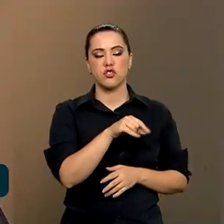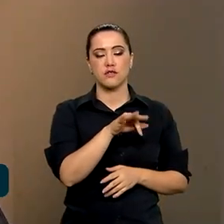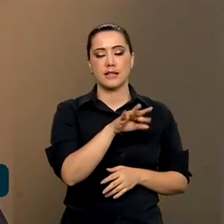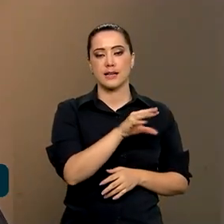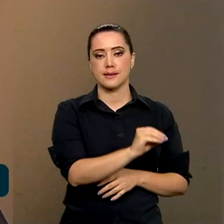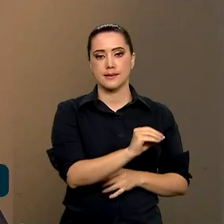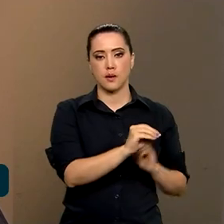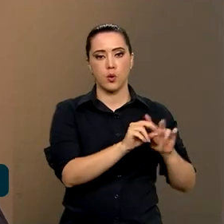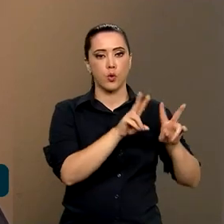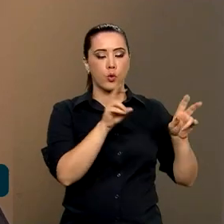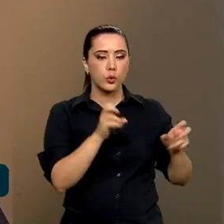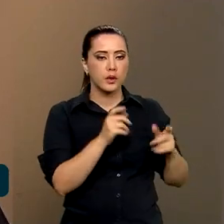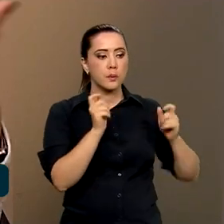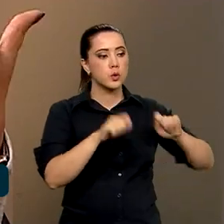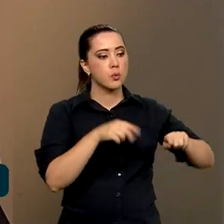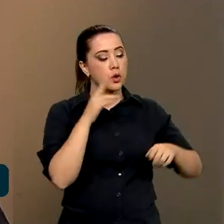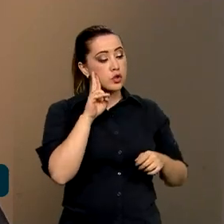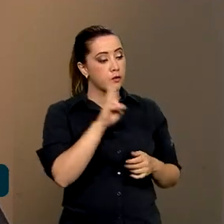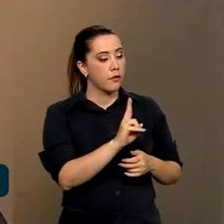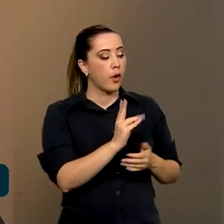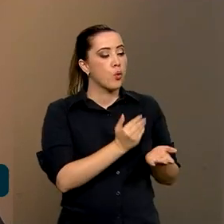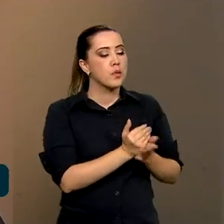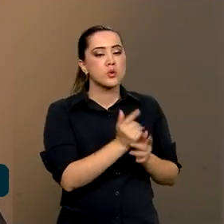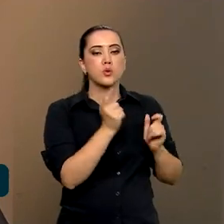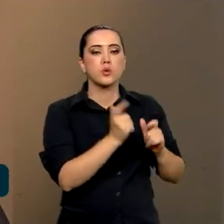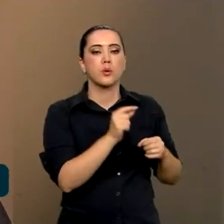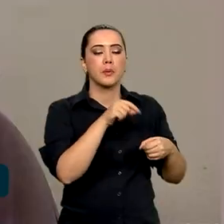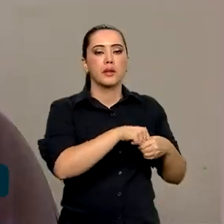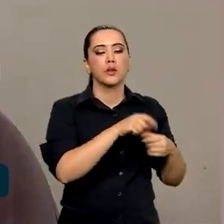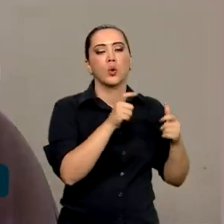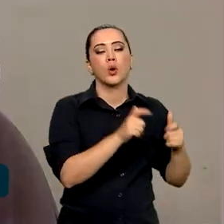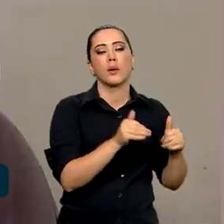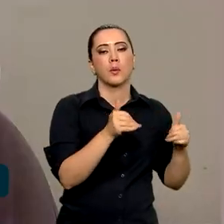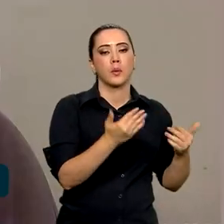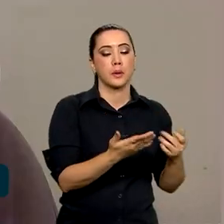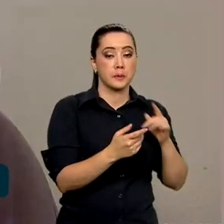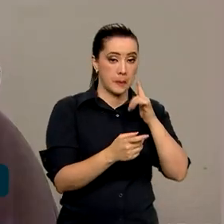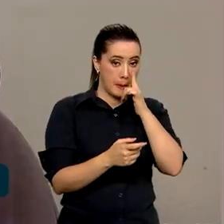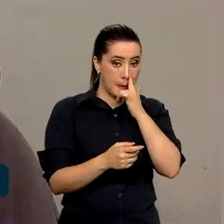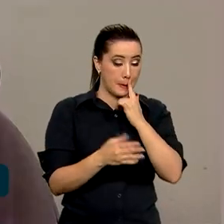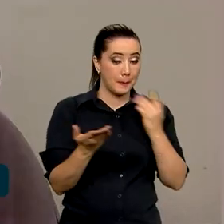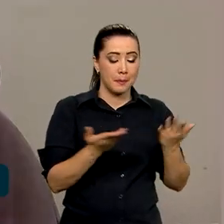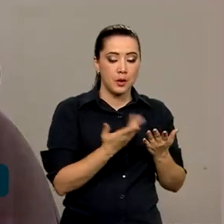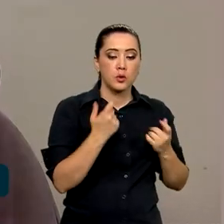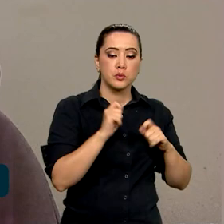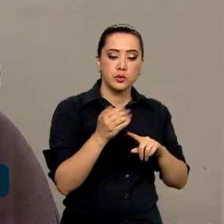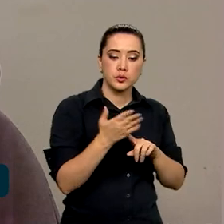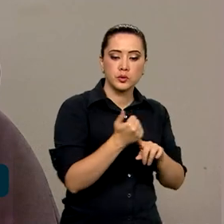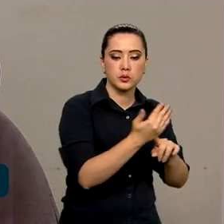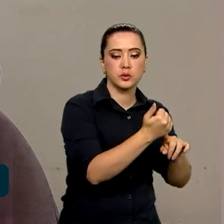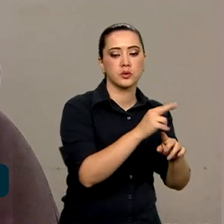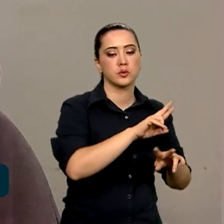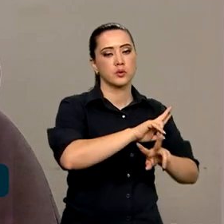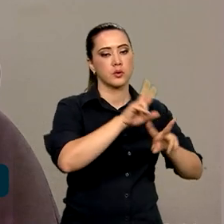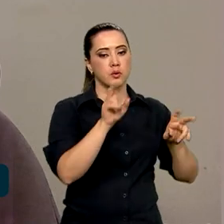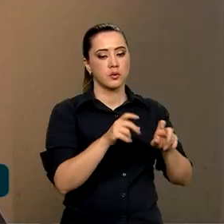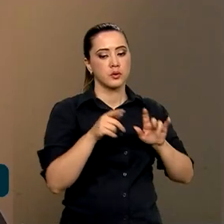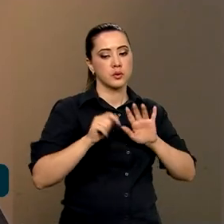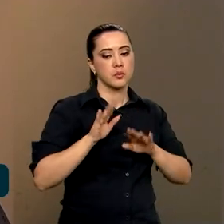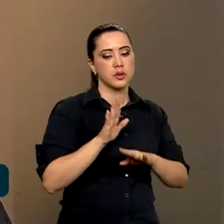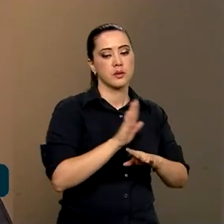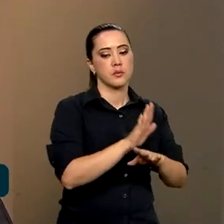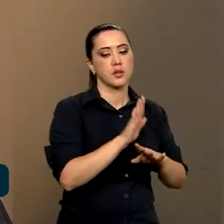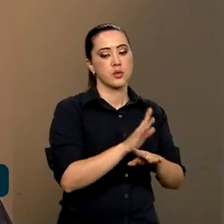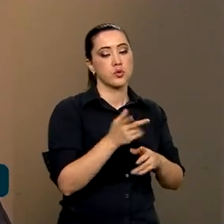com a questão da rastreadibilidade, origem dos alimentos que nós comemos. E hoje você pode usar a tecnologia como blockchain para ajudar nessa